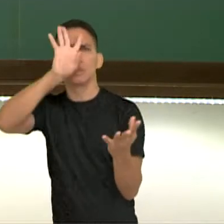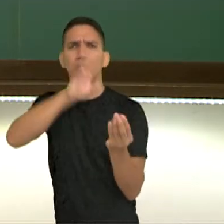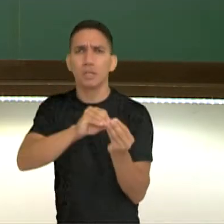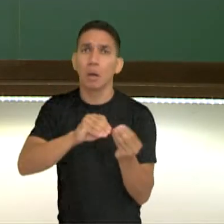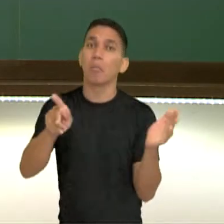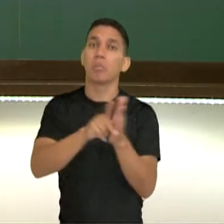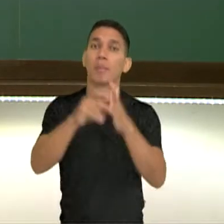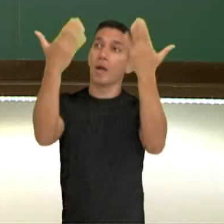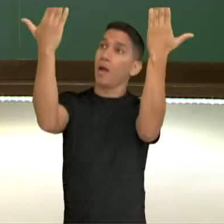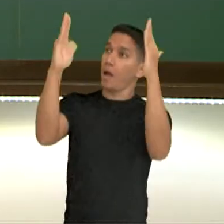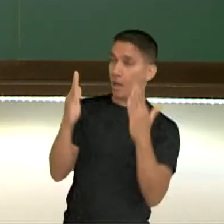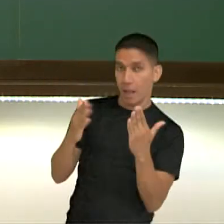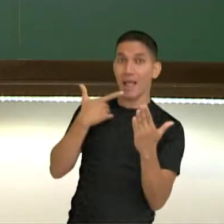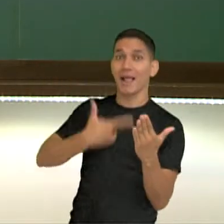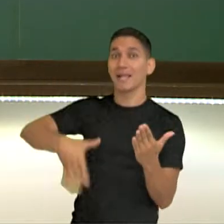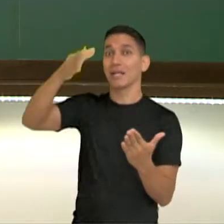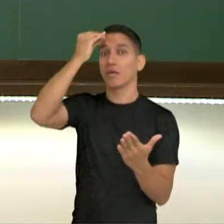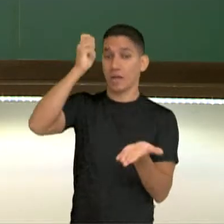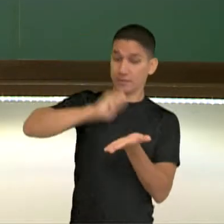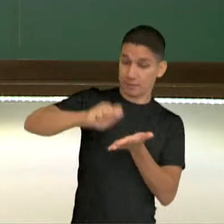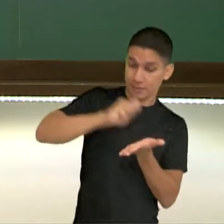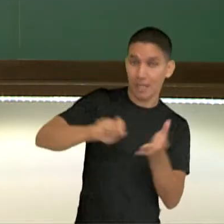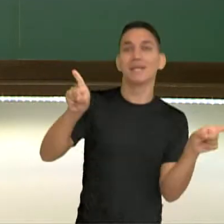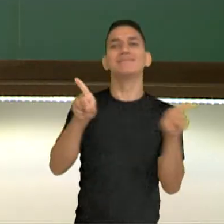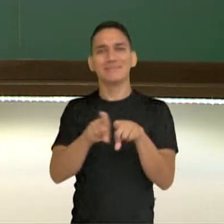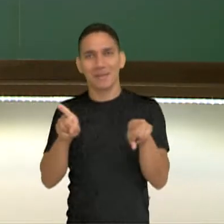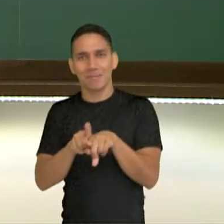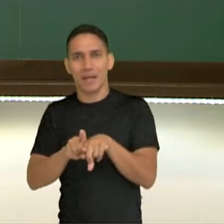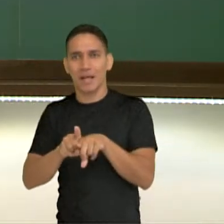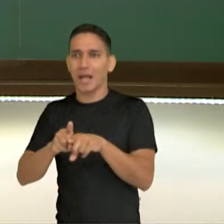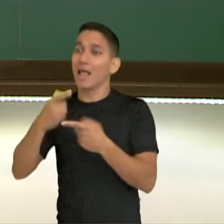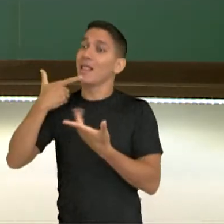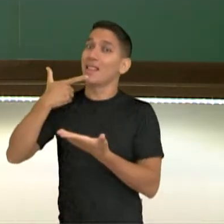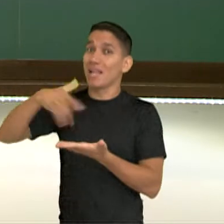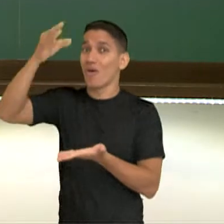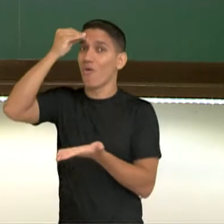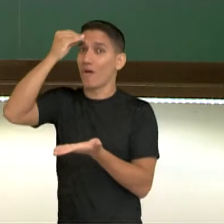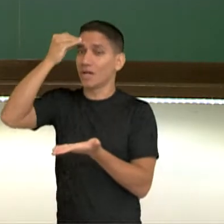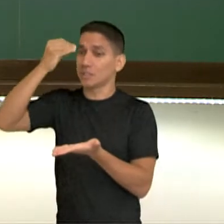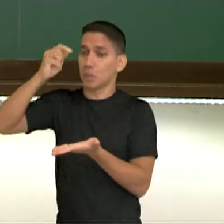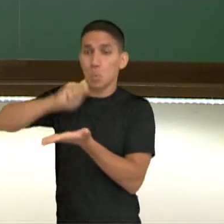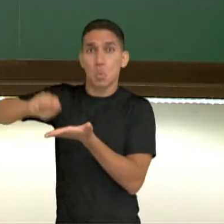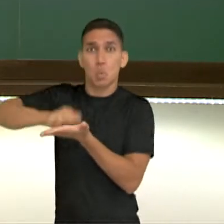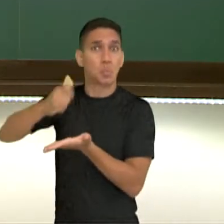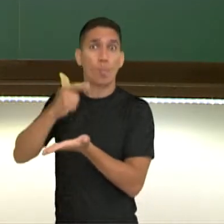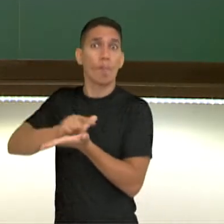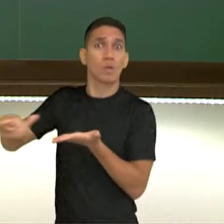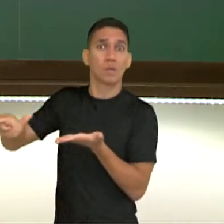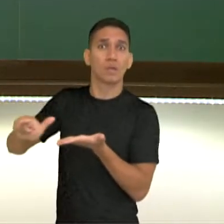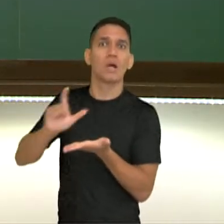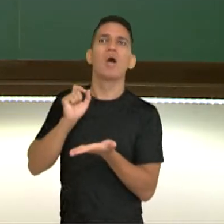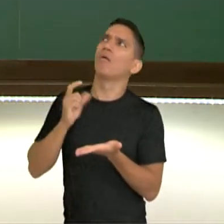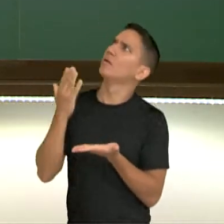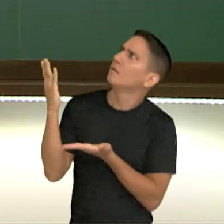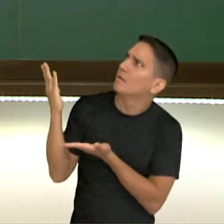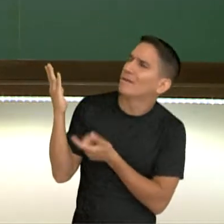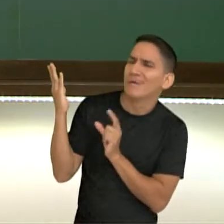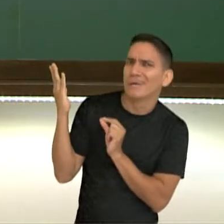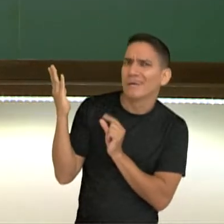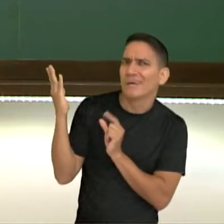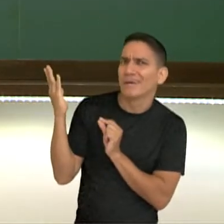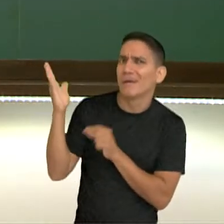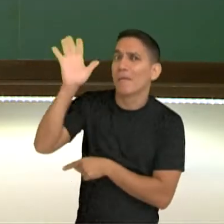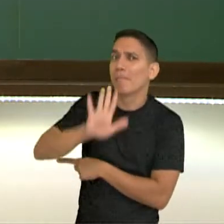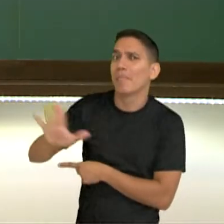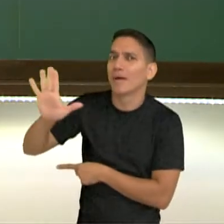análise da linguagem verbal e não verbal. O que significa essa imagem? Ah, lembrou!